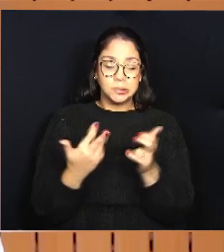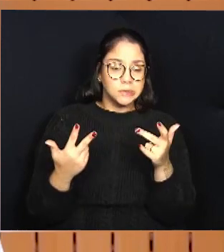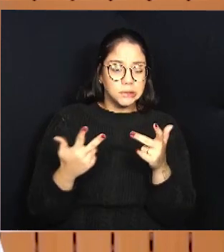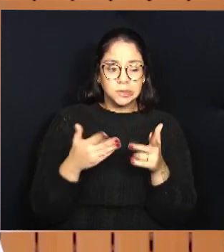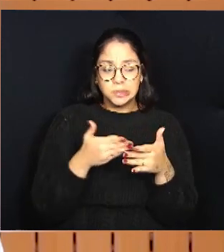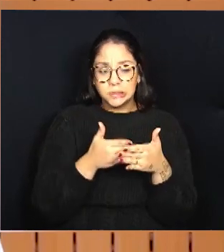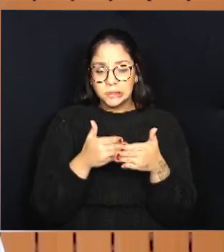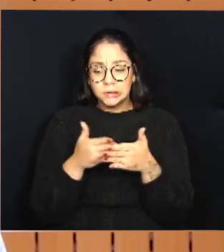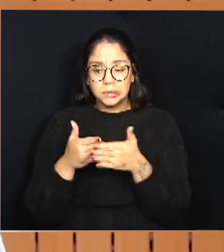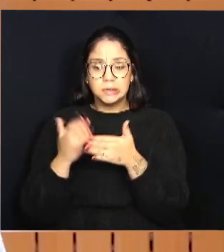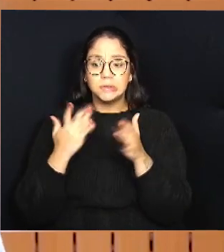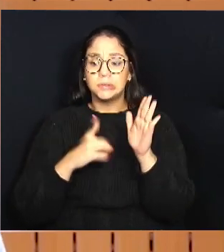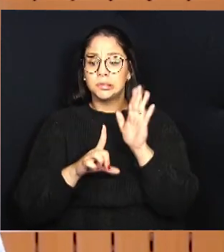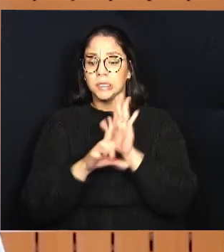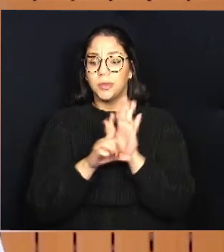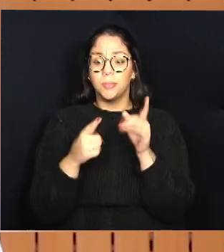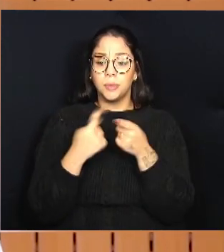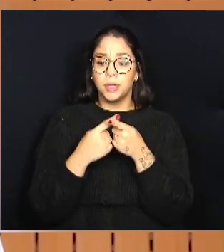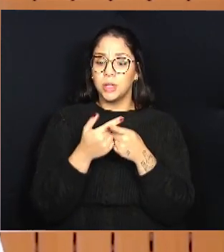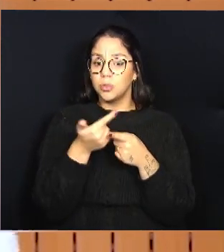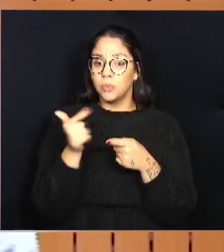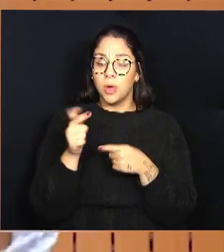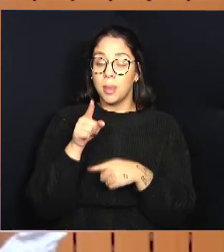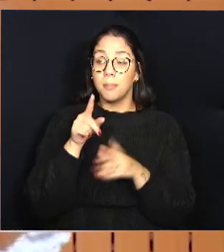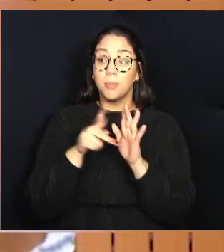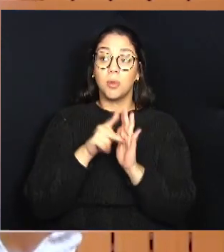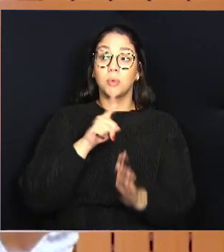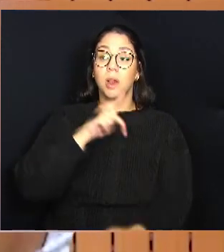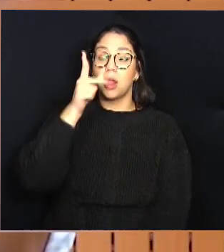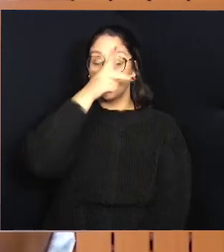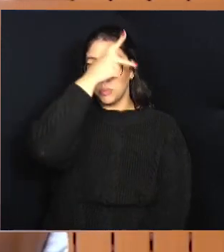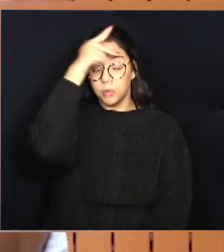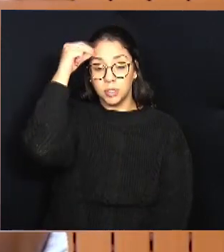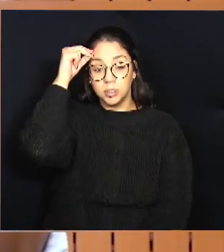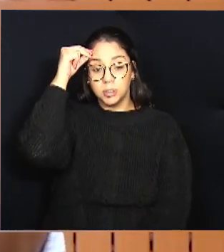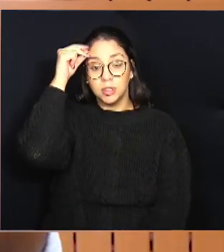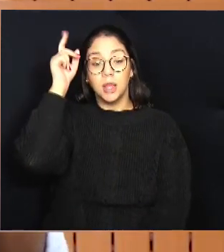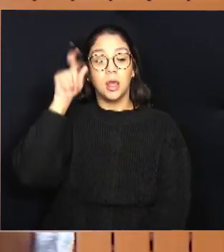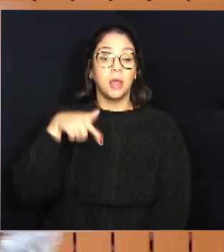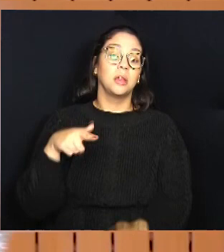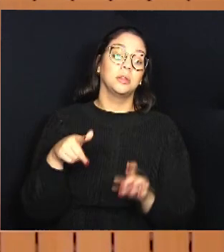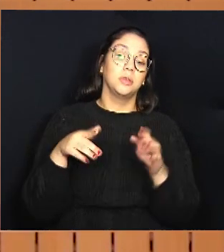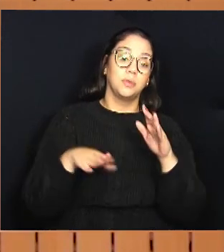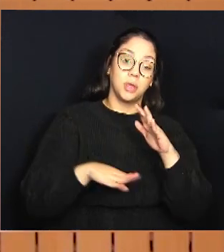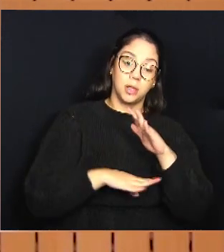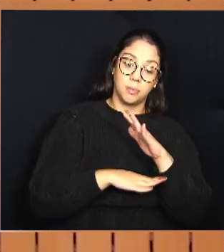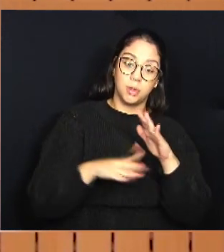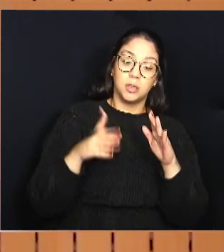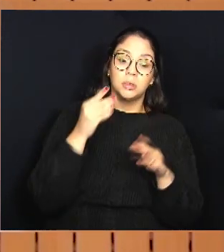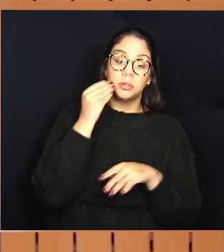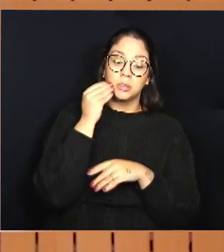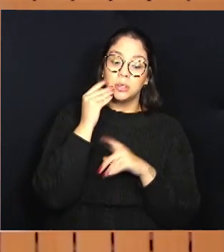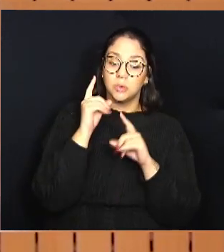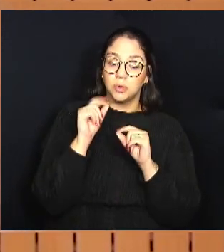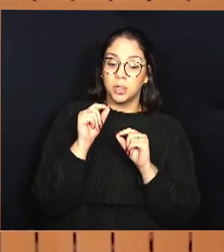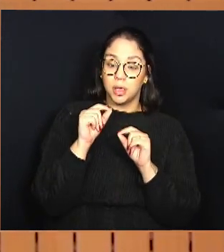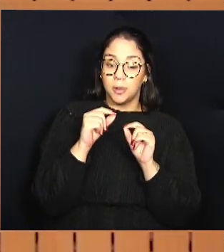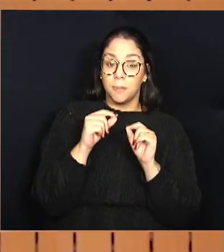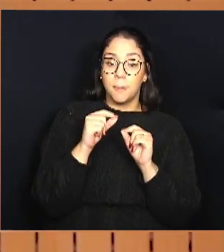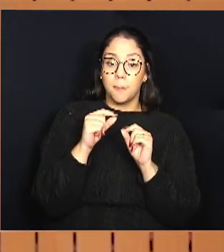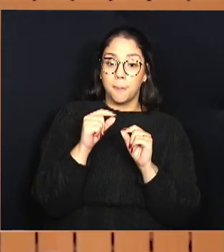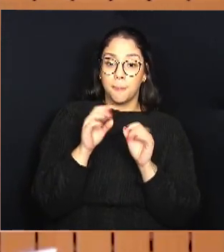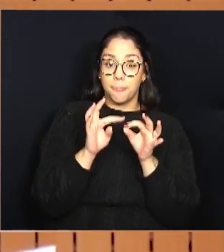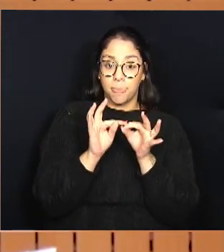poderia criar algum tipo de impedimento legal por não partir do Poder Executivo, projeto, por partir da Câmara, nós